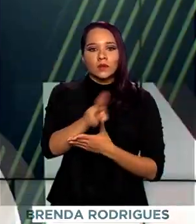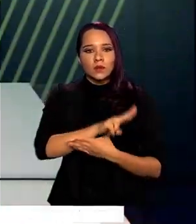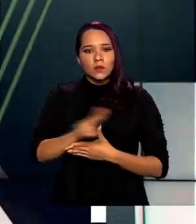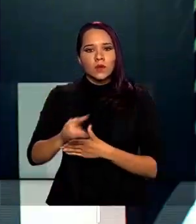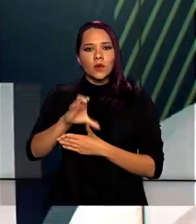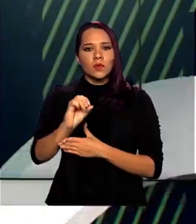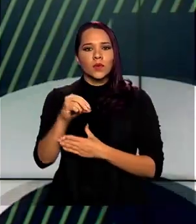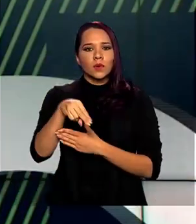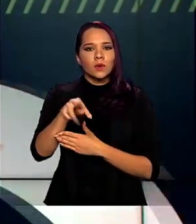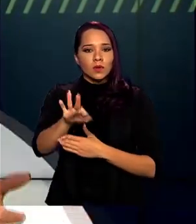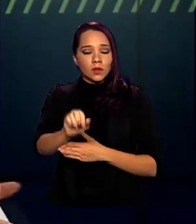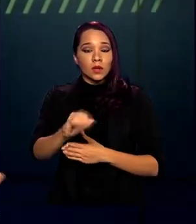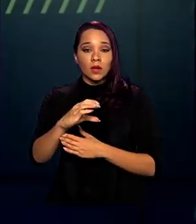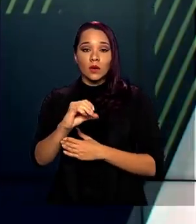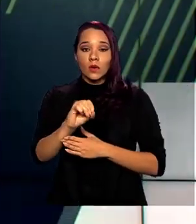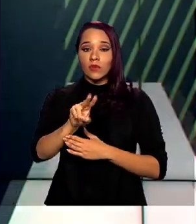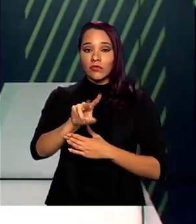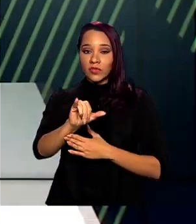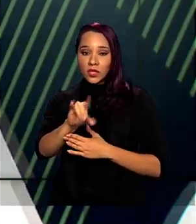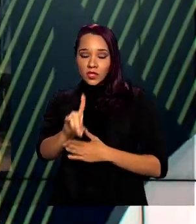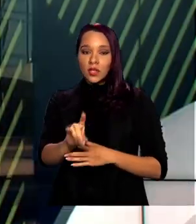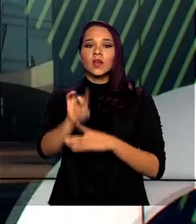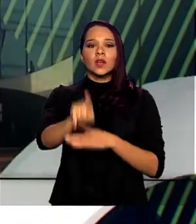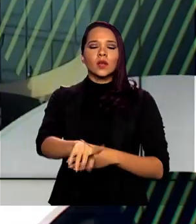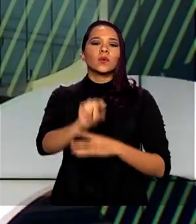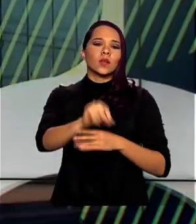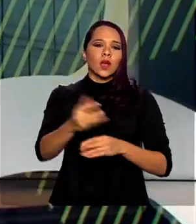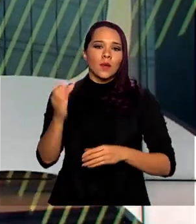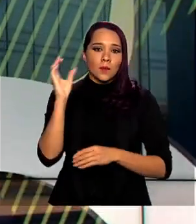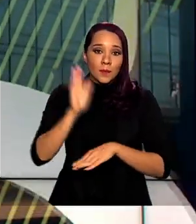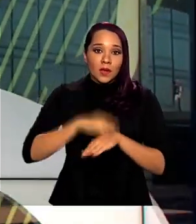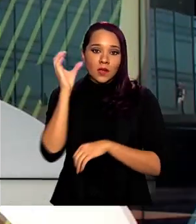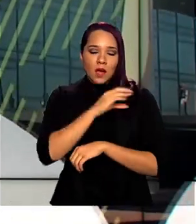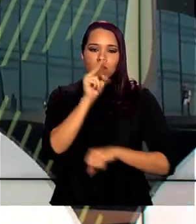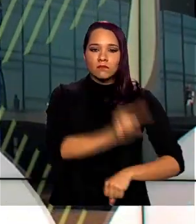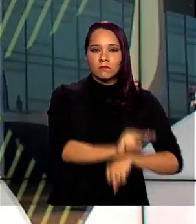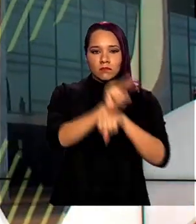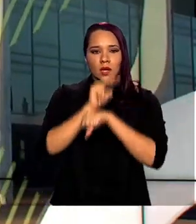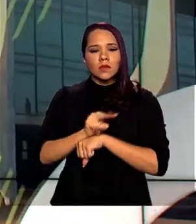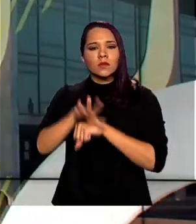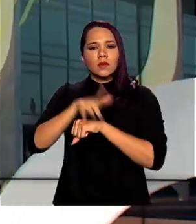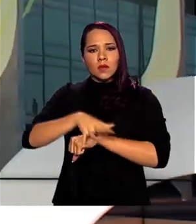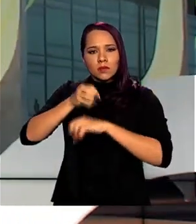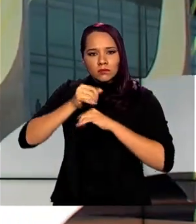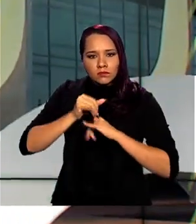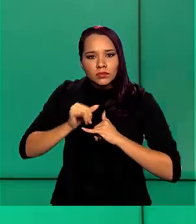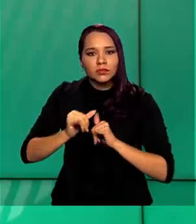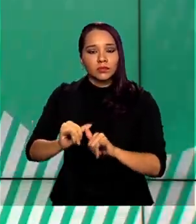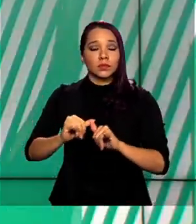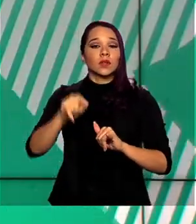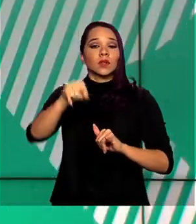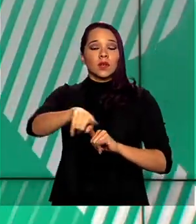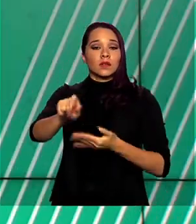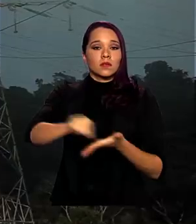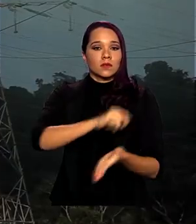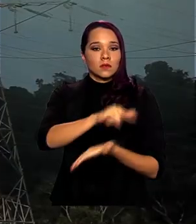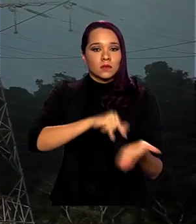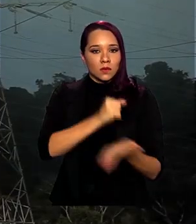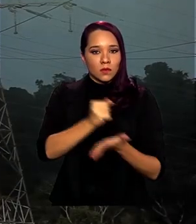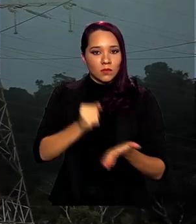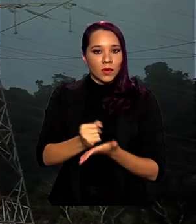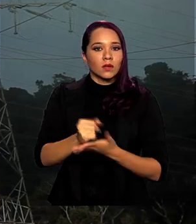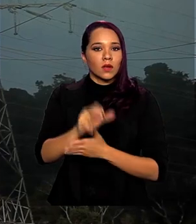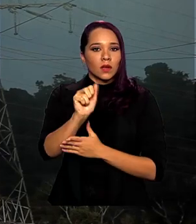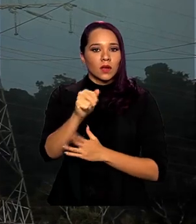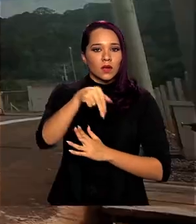Conta Covid. A medida viabiliza os empréstimos para as distribuidoras de energia elétrica. Assinaram os documentos à